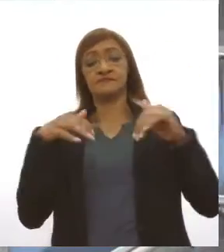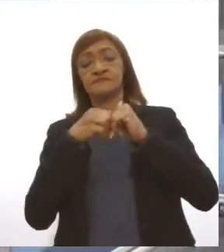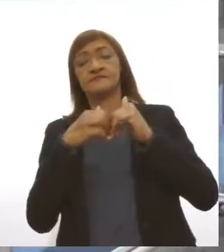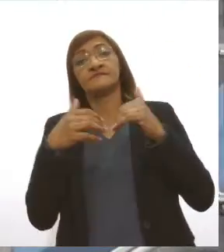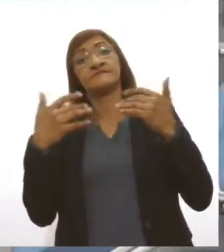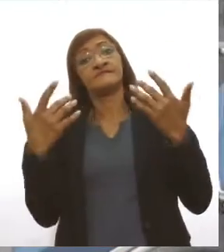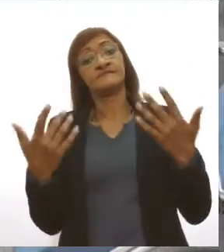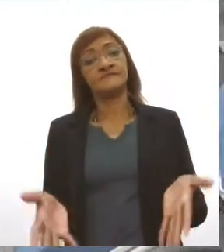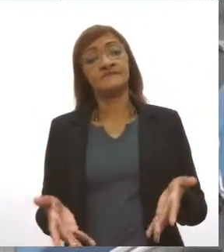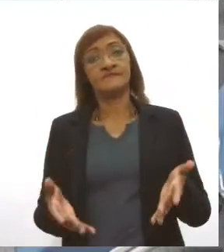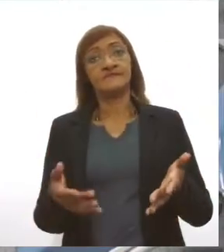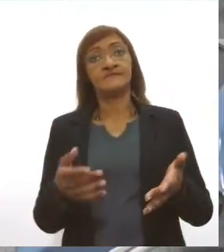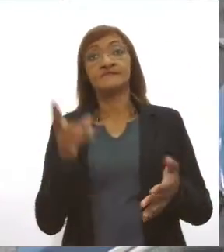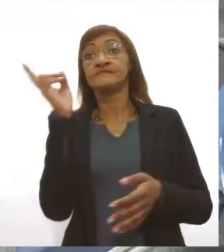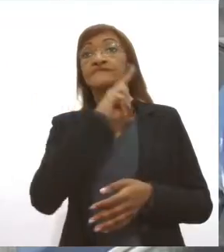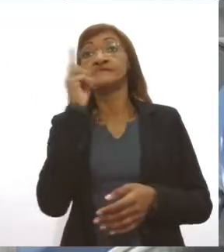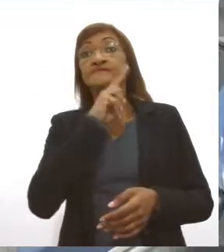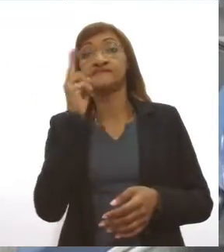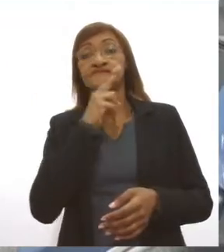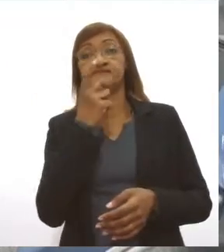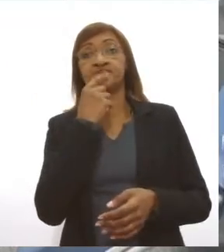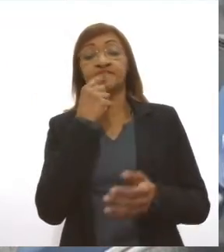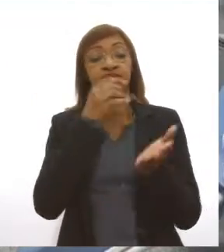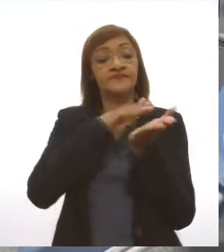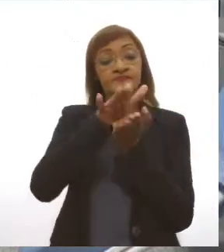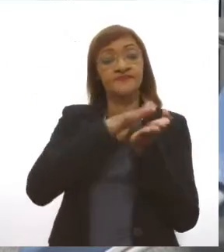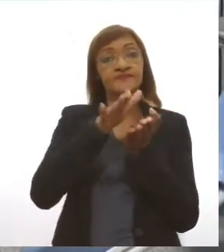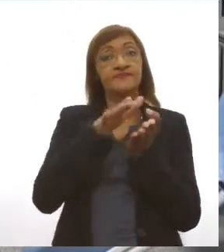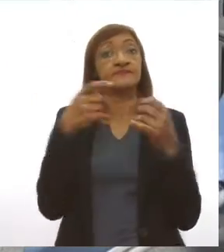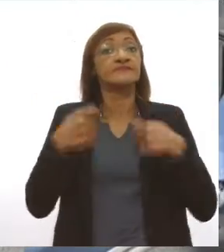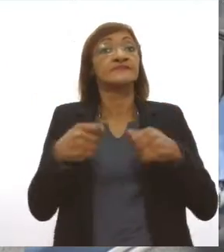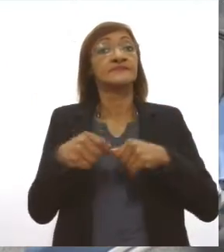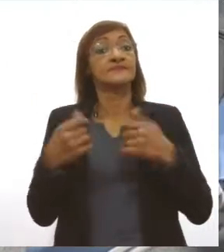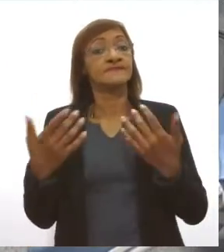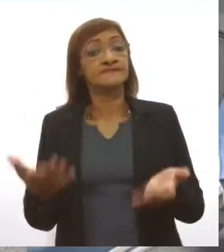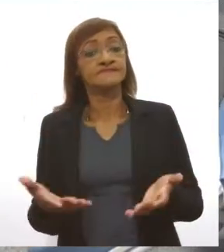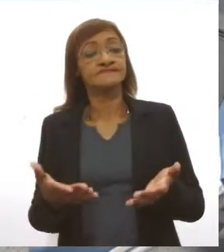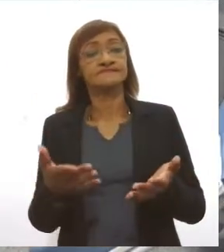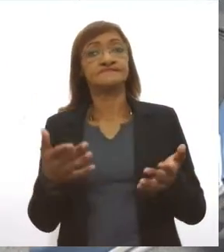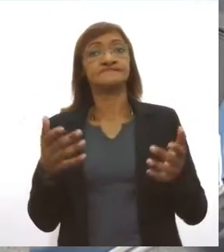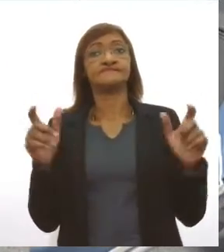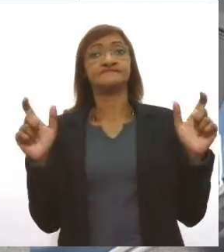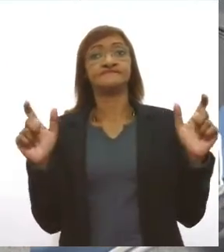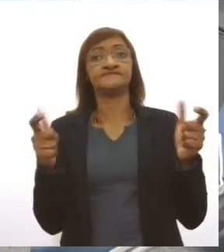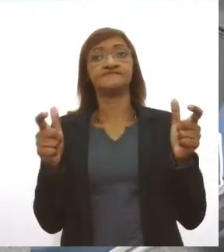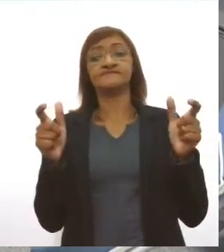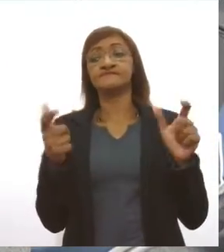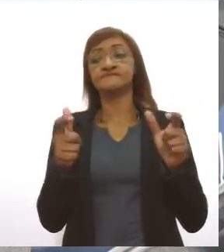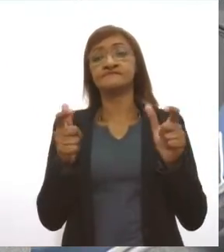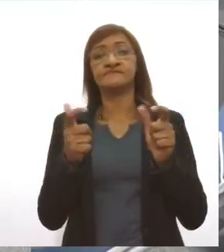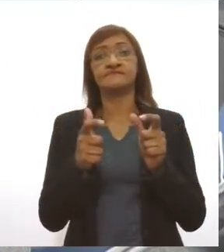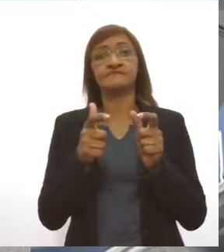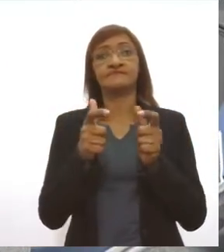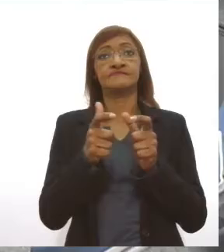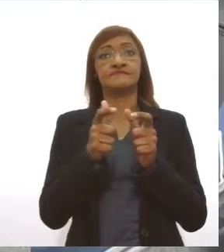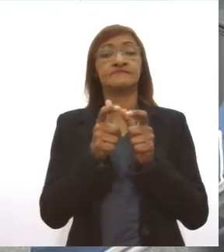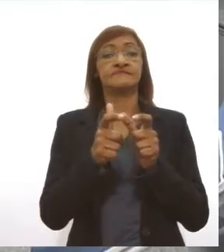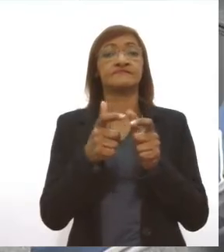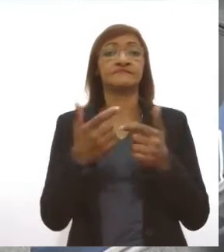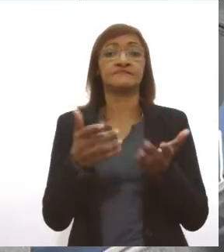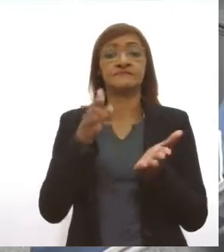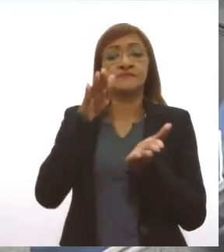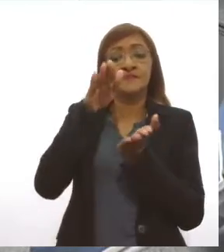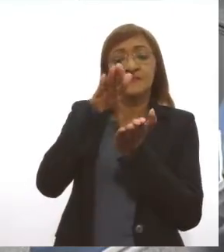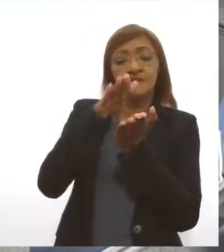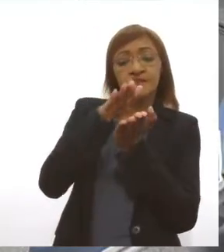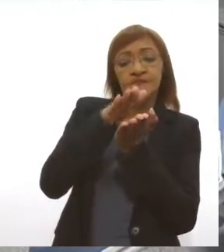de transfusão sanguínea e os estoques, eles vêm reduzindo, eles não são mantidos no nível correto,